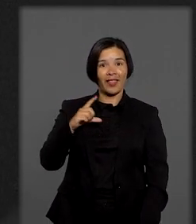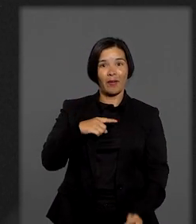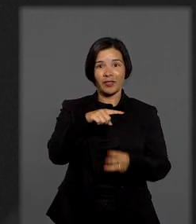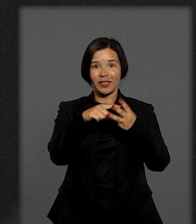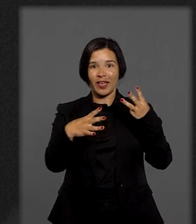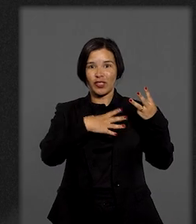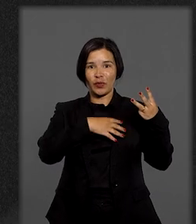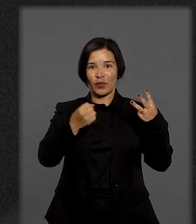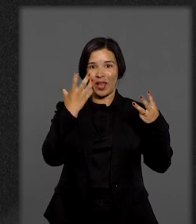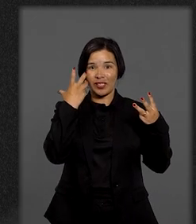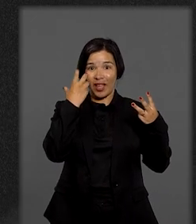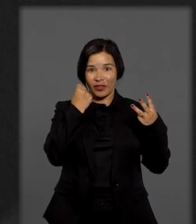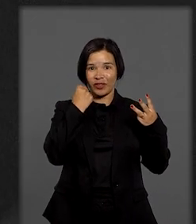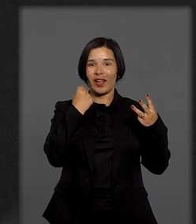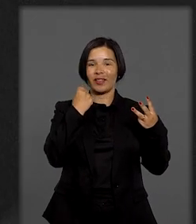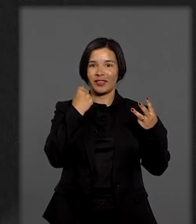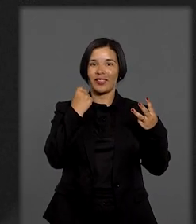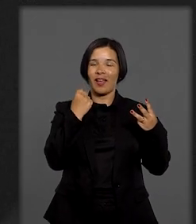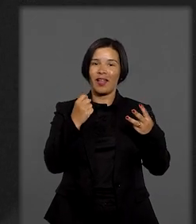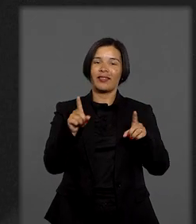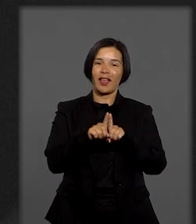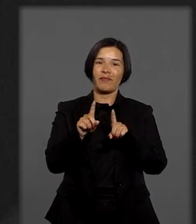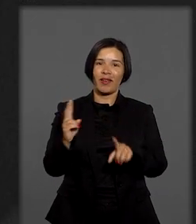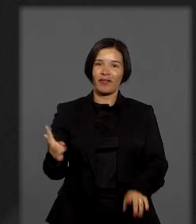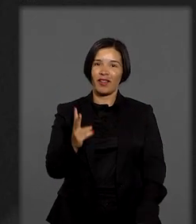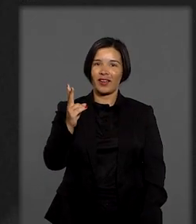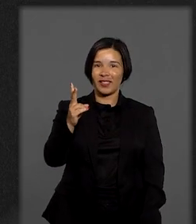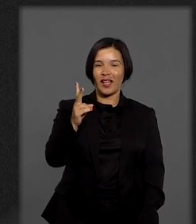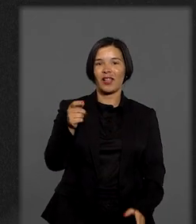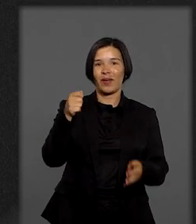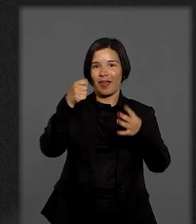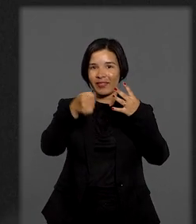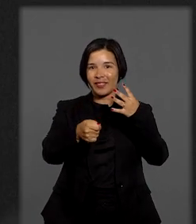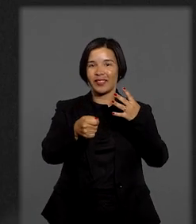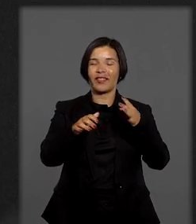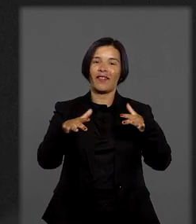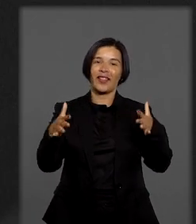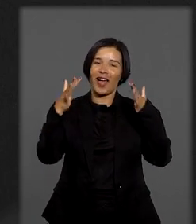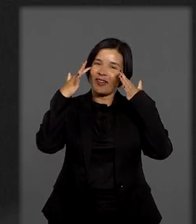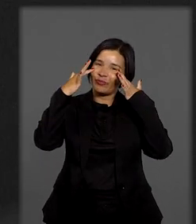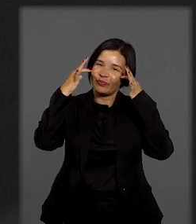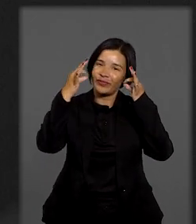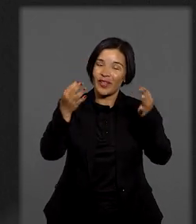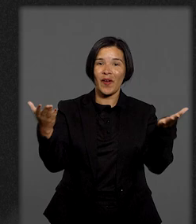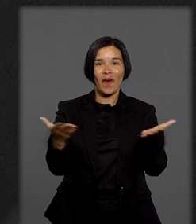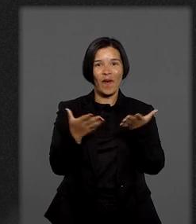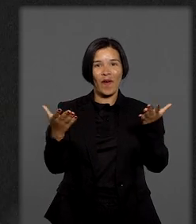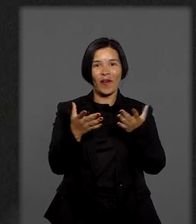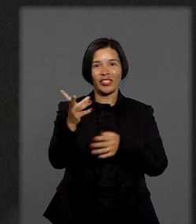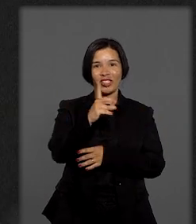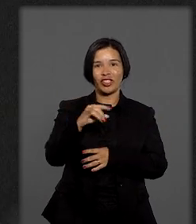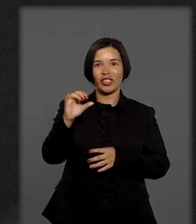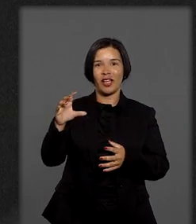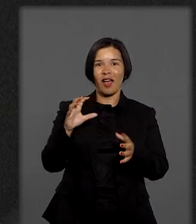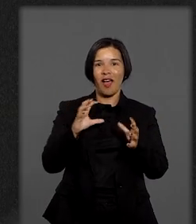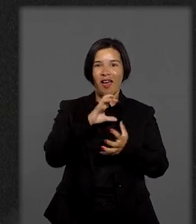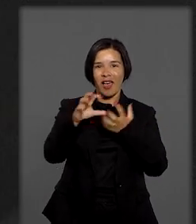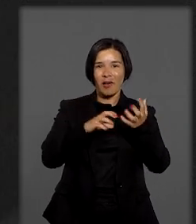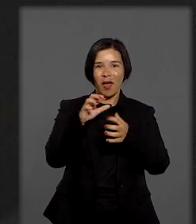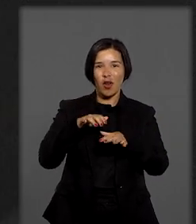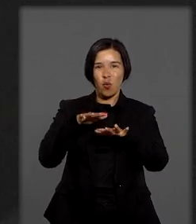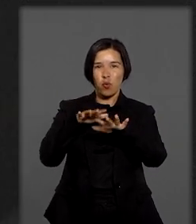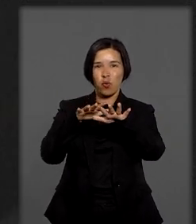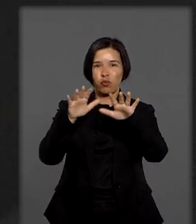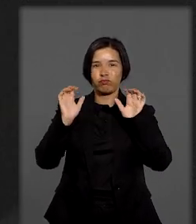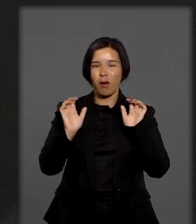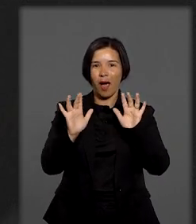três filhas adotadas que foram beneficiadas pelas decisões. E é isso que a gente queria chamar a atenção hoje, no dia da rebelião de Stonewall.